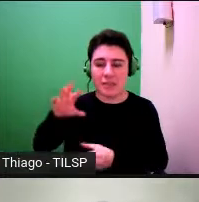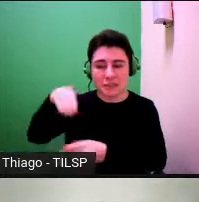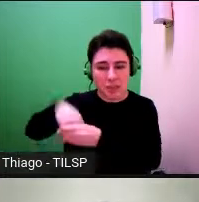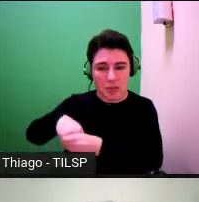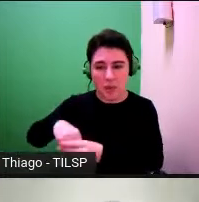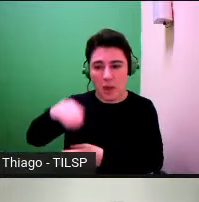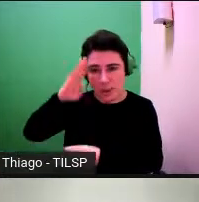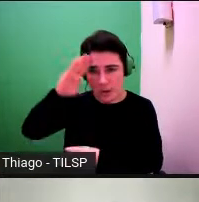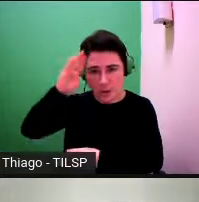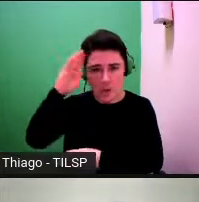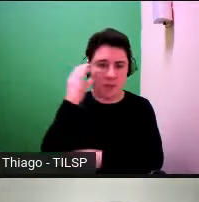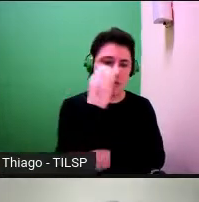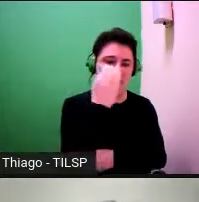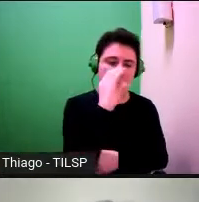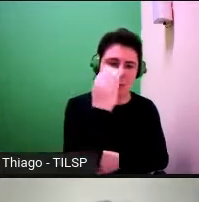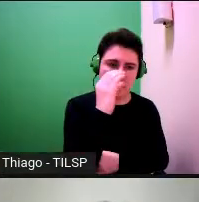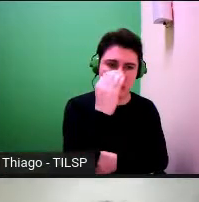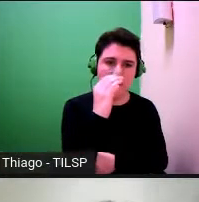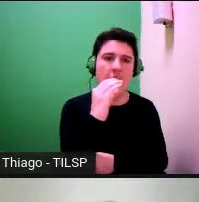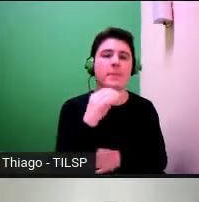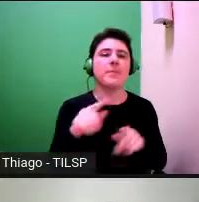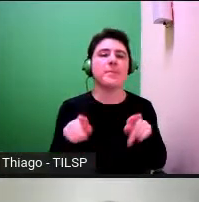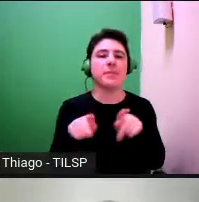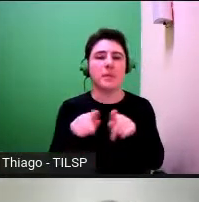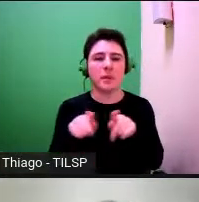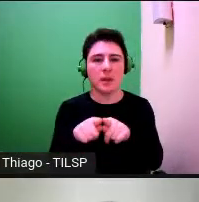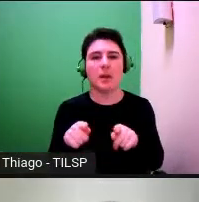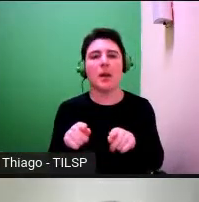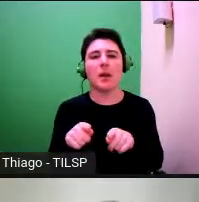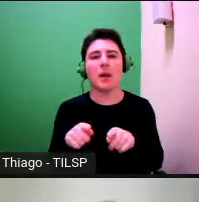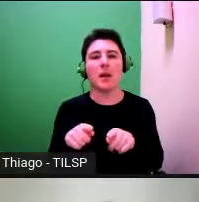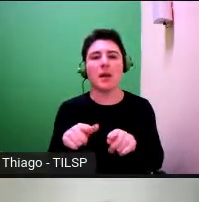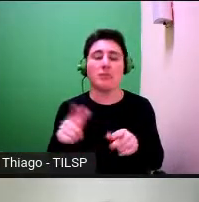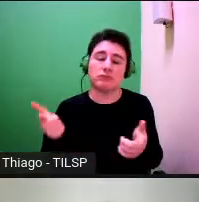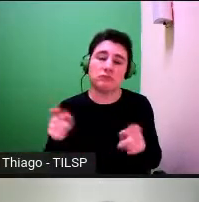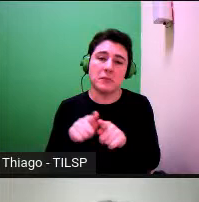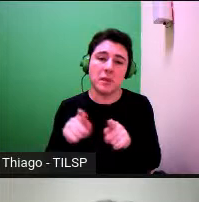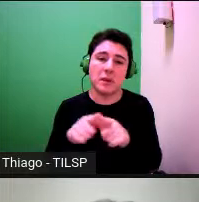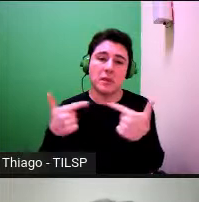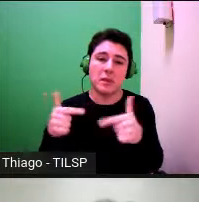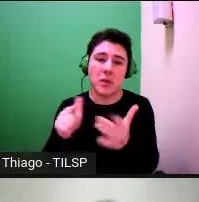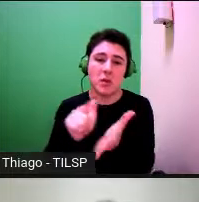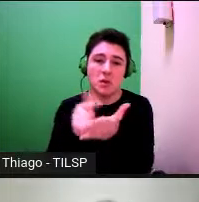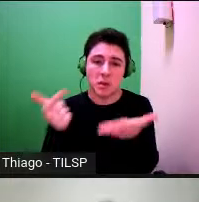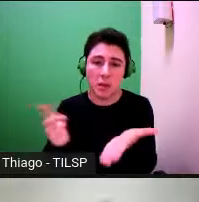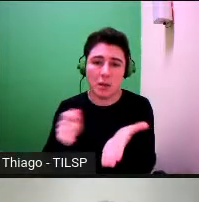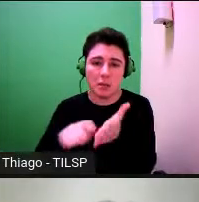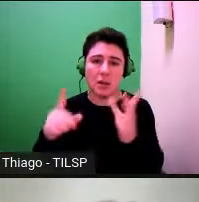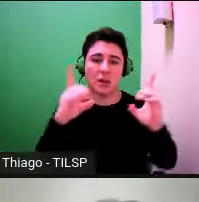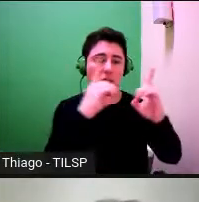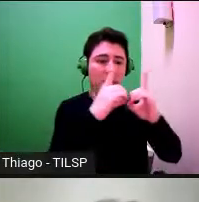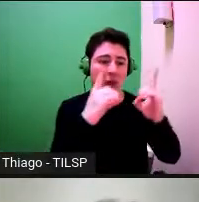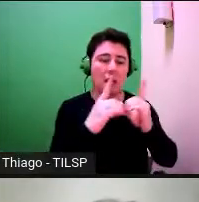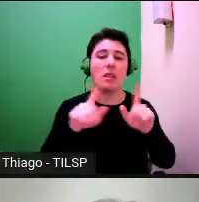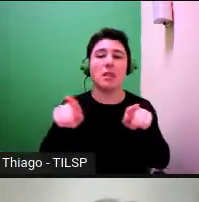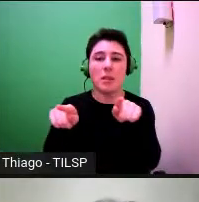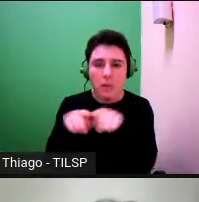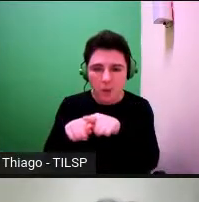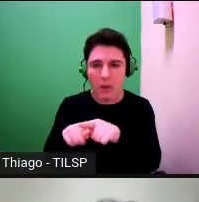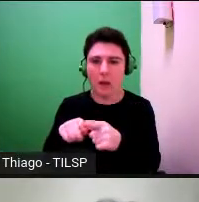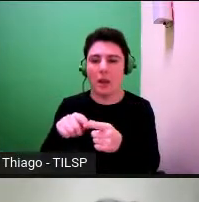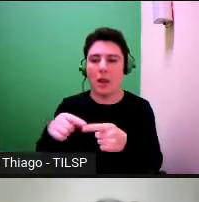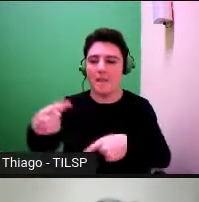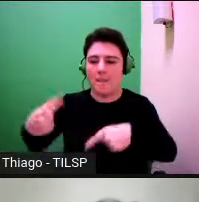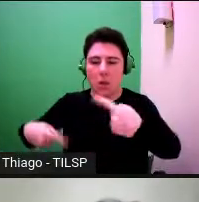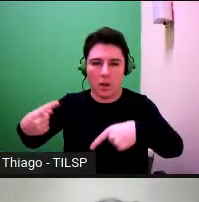atividade científica, atividade académica científica, atividade jornalística, atividade didática e atividade política. Não